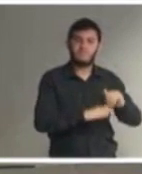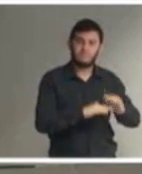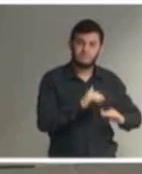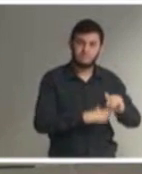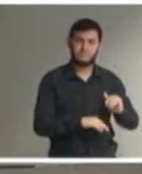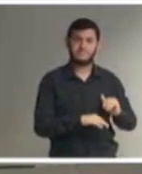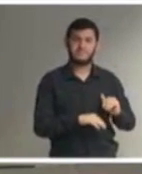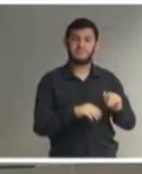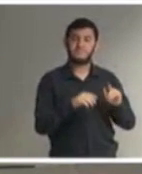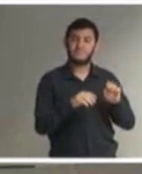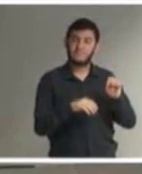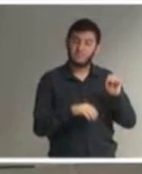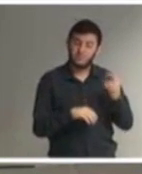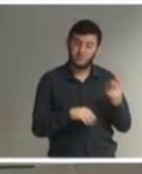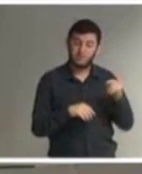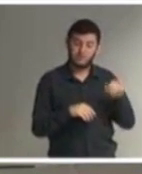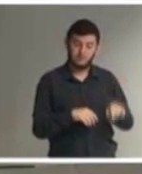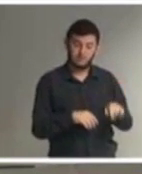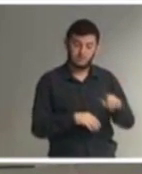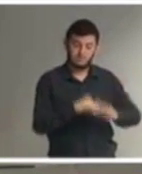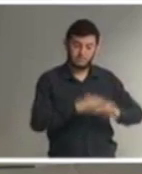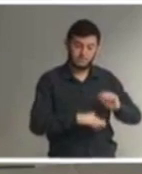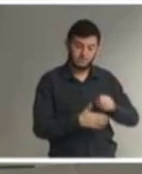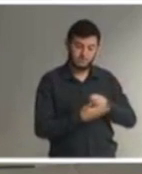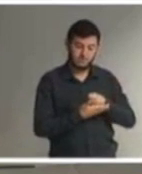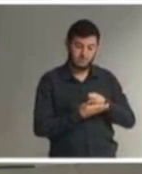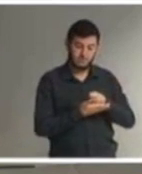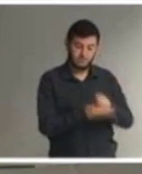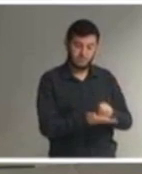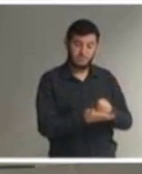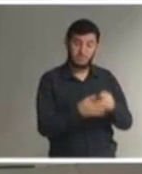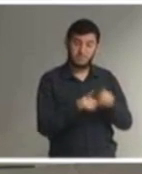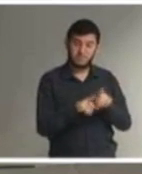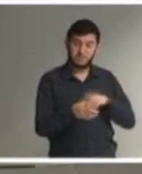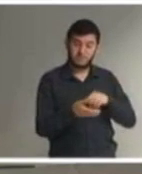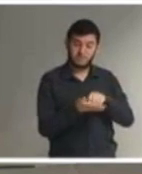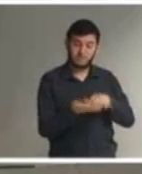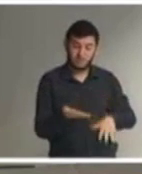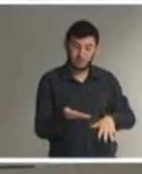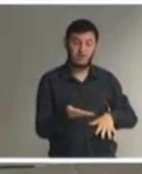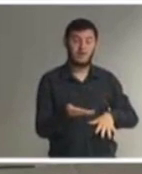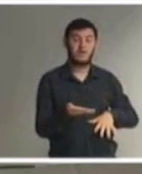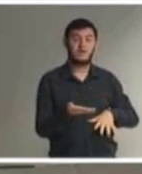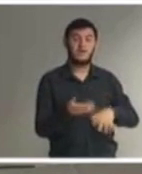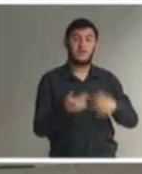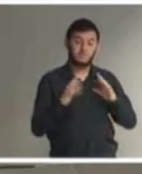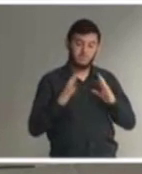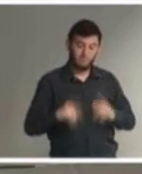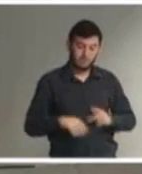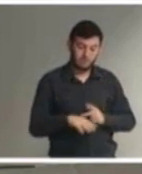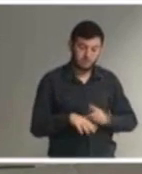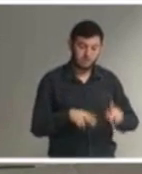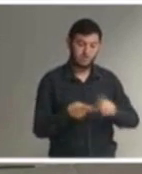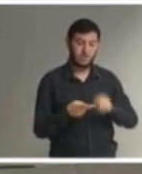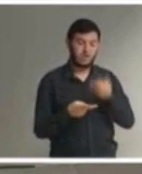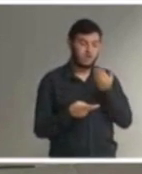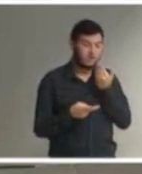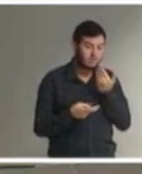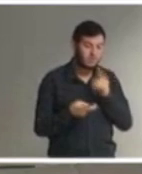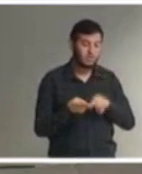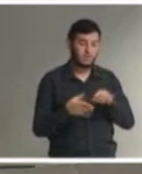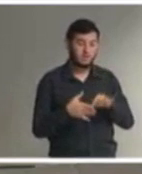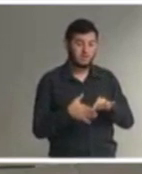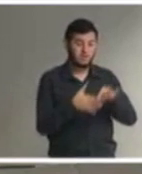profissional de apoio escolar são aquelas atividades de alimentação higiene e locomoção ele não vai ser o responsável pela